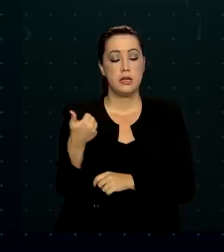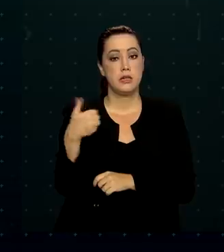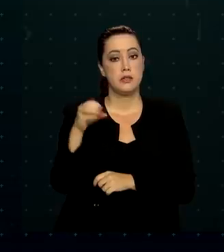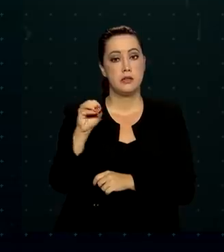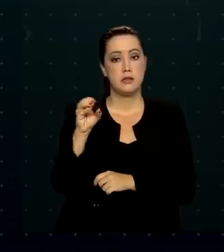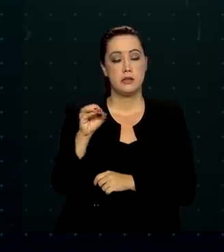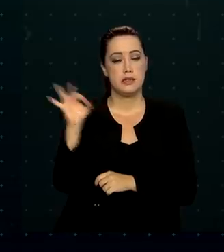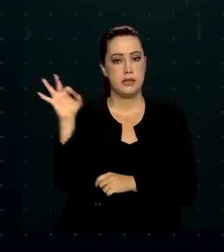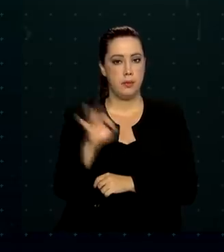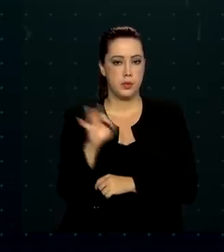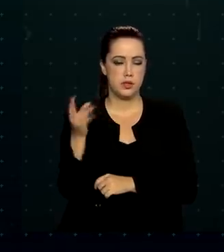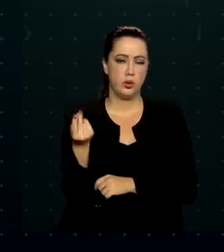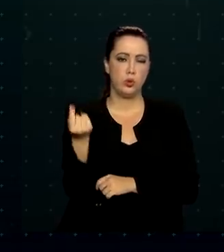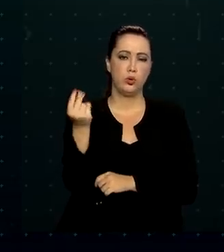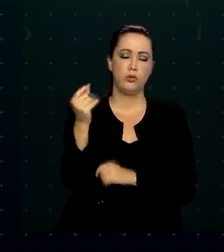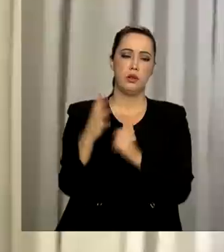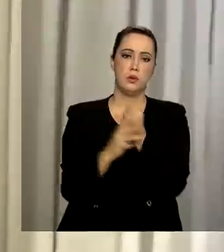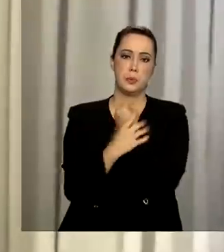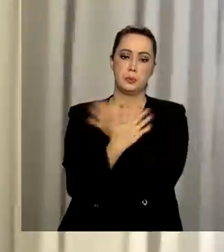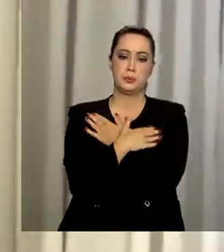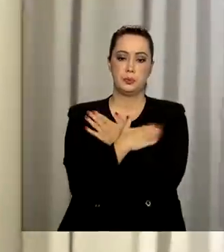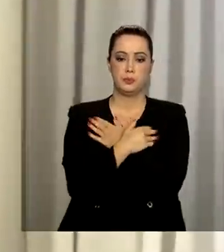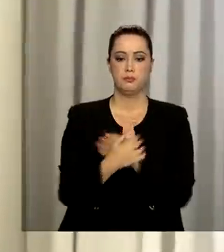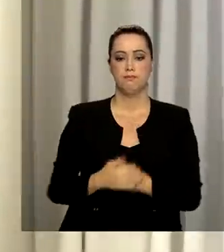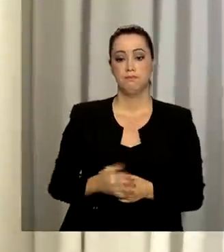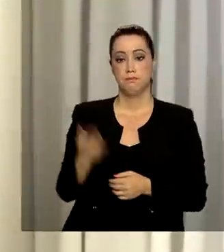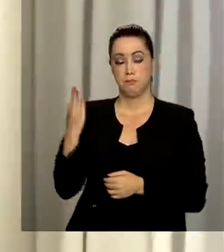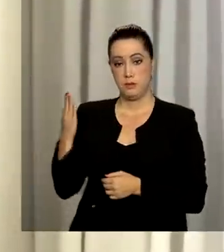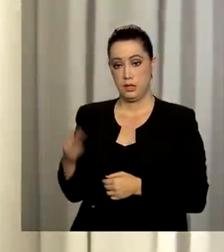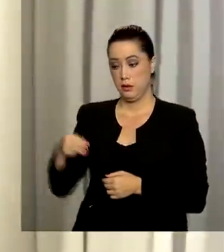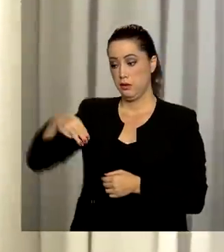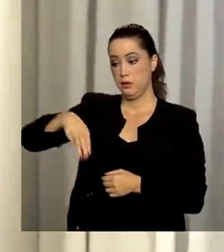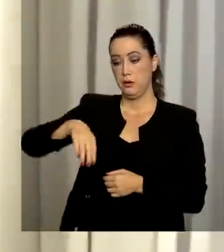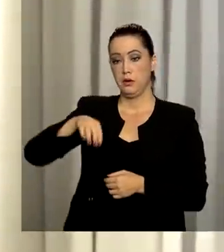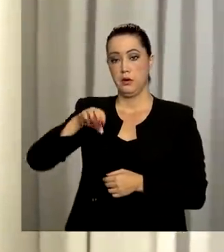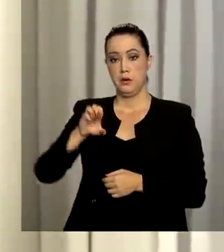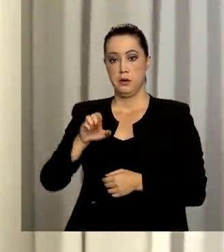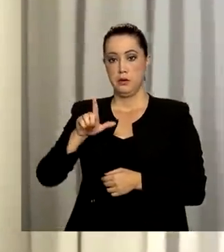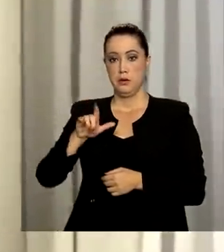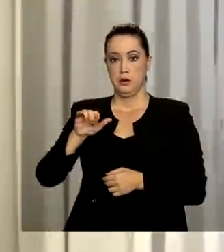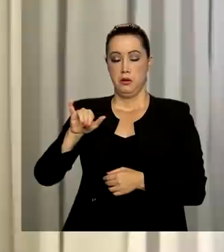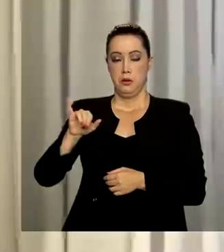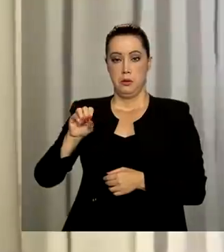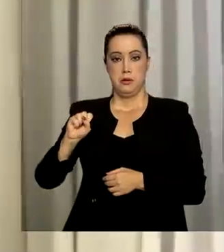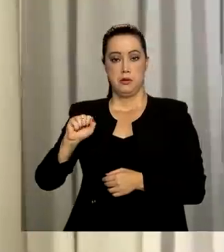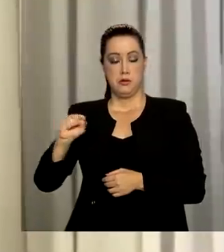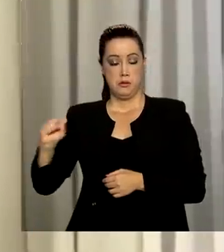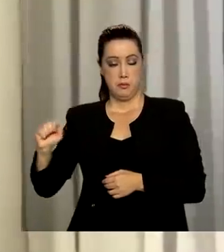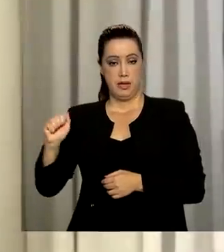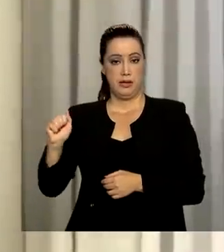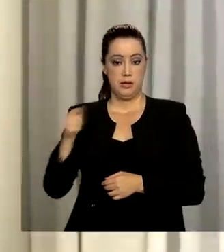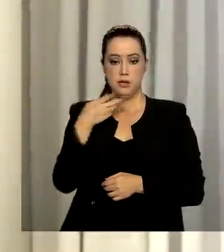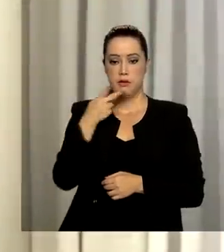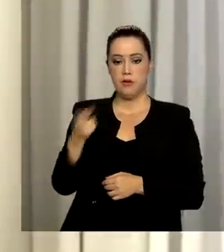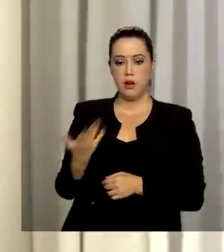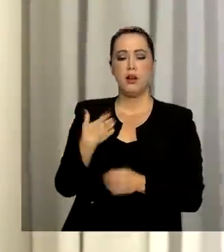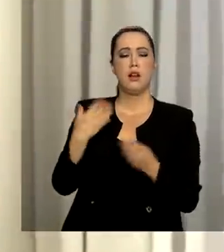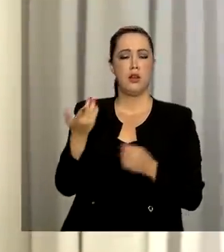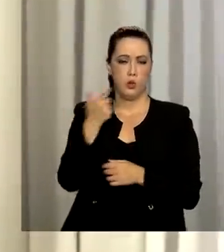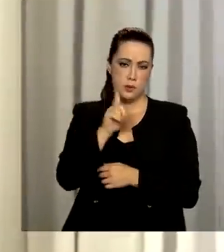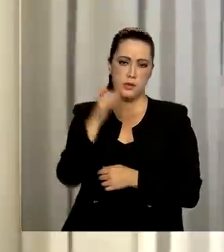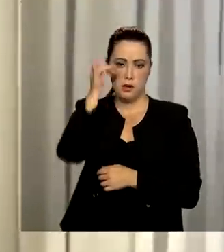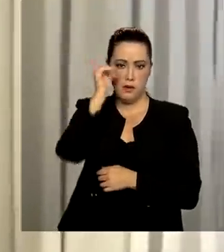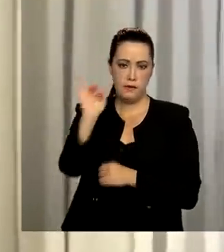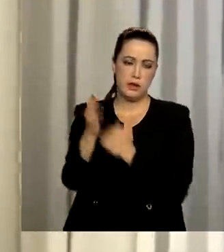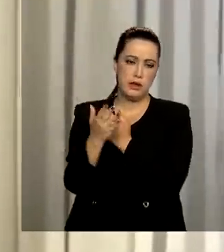% do seguro-desemprego. A empresária Melissa Matheu confirma. A nova medida conseguiu evitar a